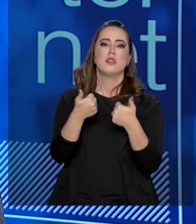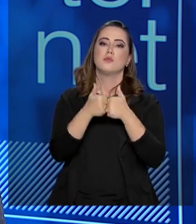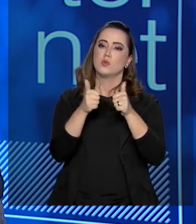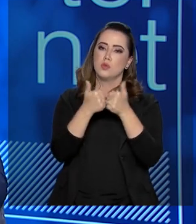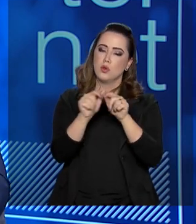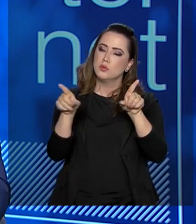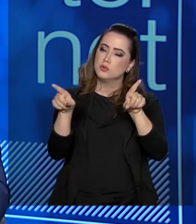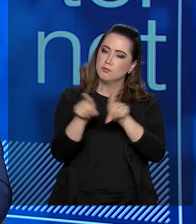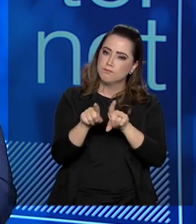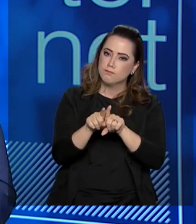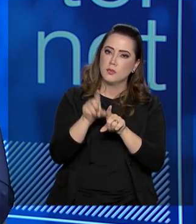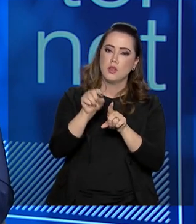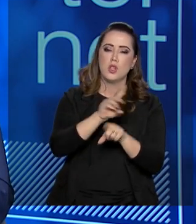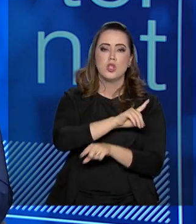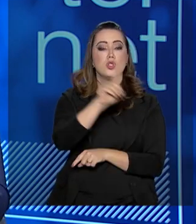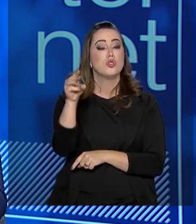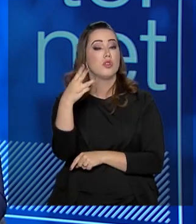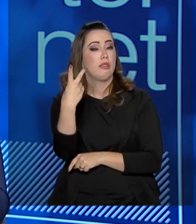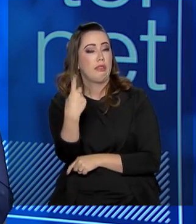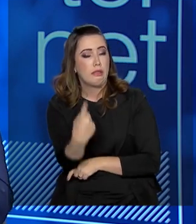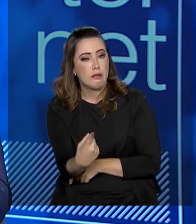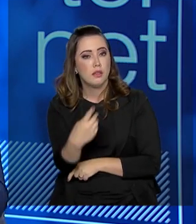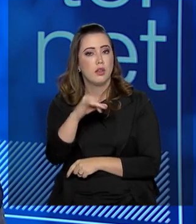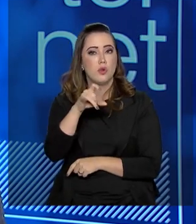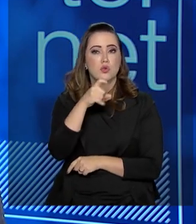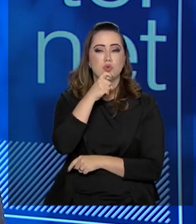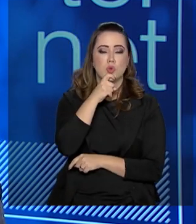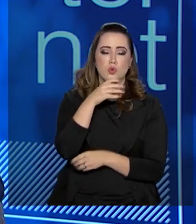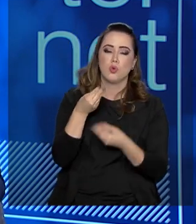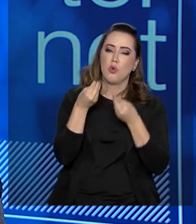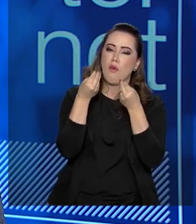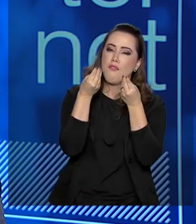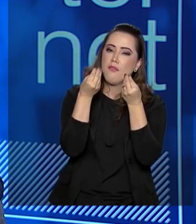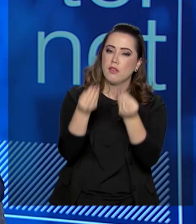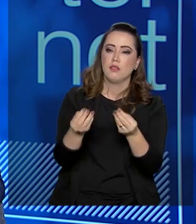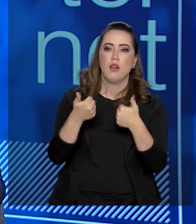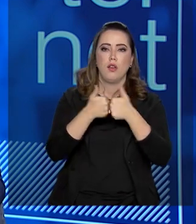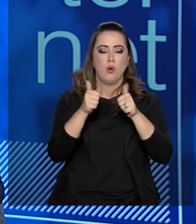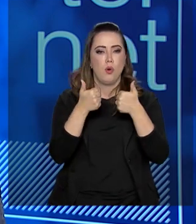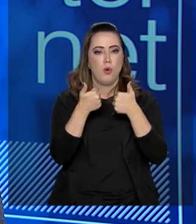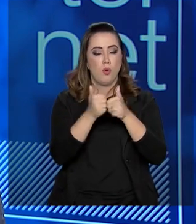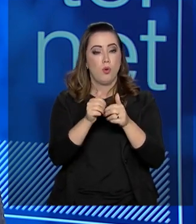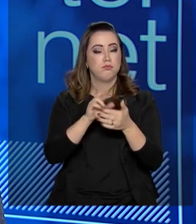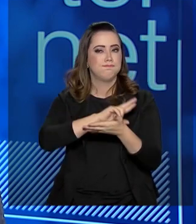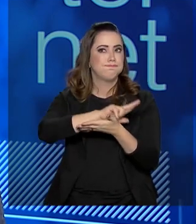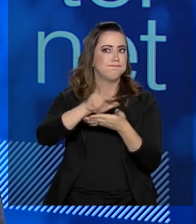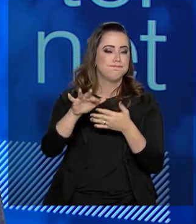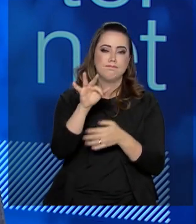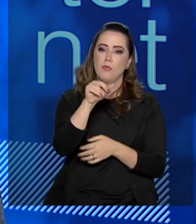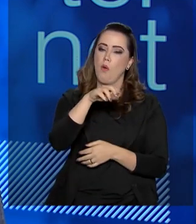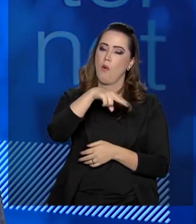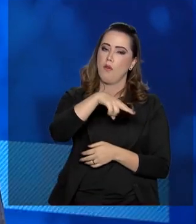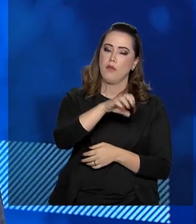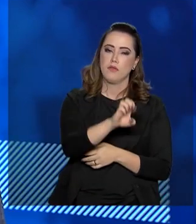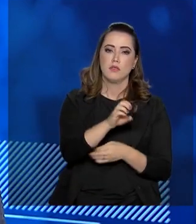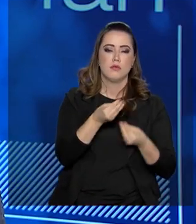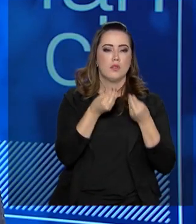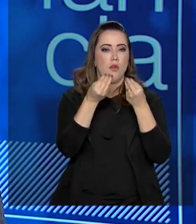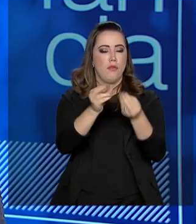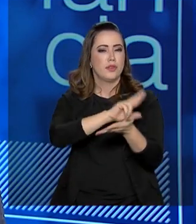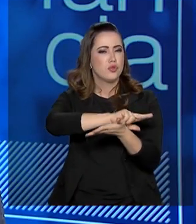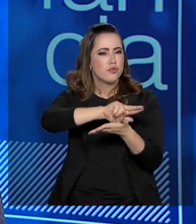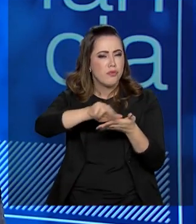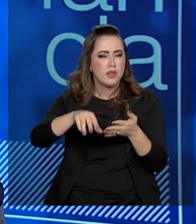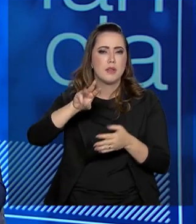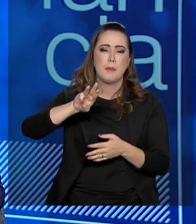Entregaremos ônibus no dia 31 de julho, a quantidade de ônibus que o FNDE entrega é muito grande. São milhares de ônibus por ano